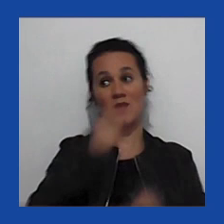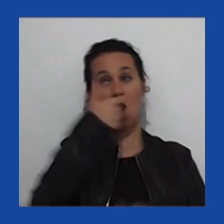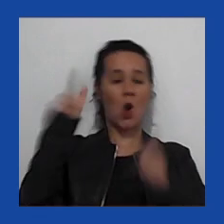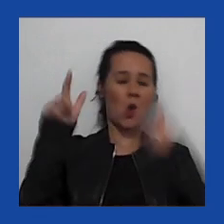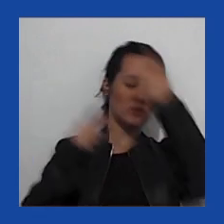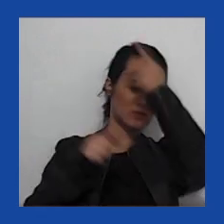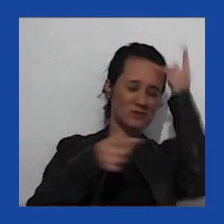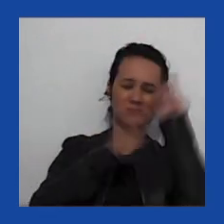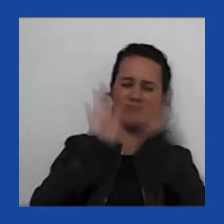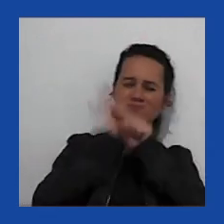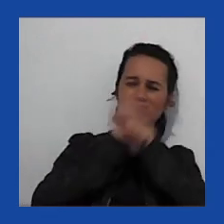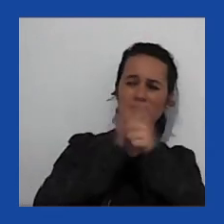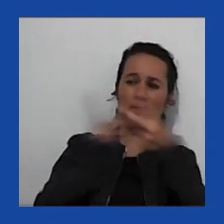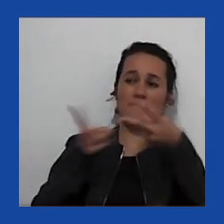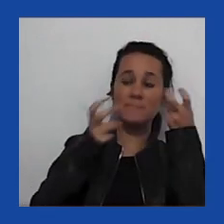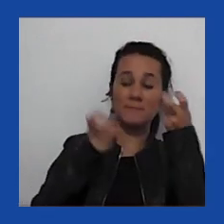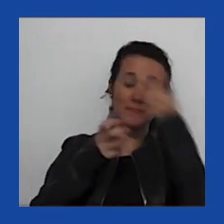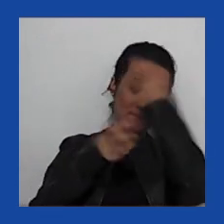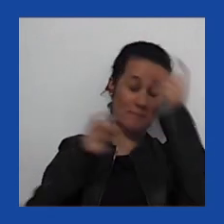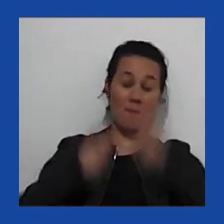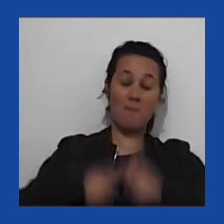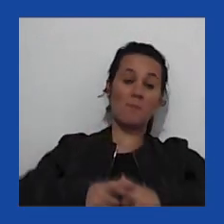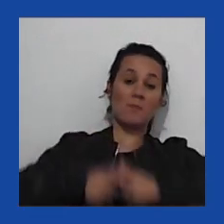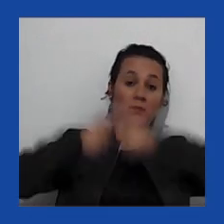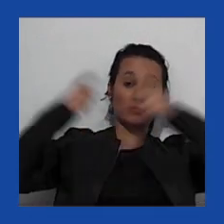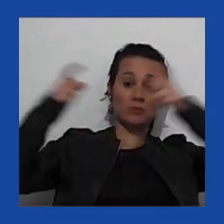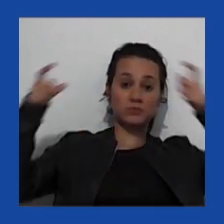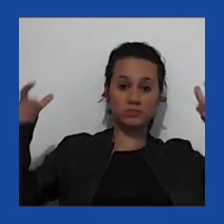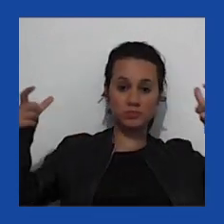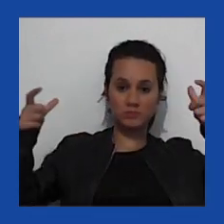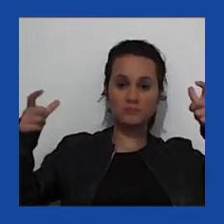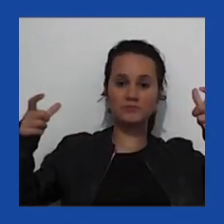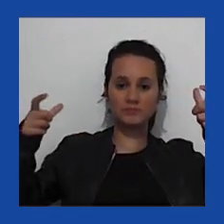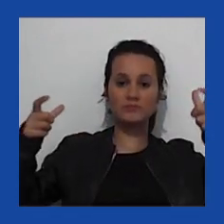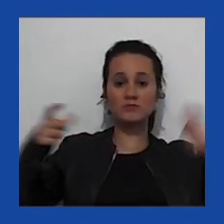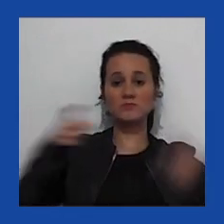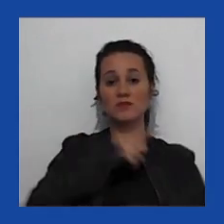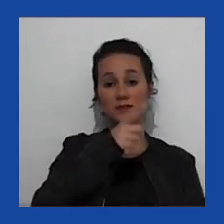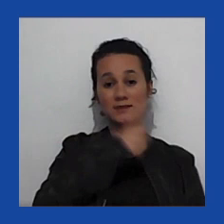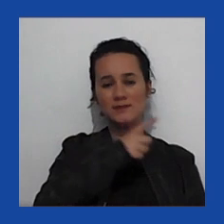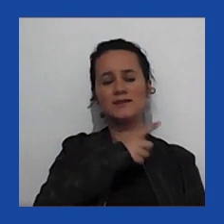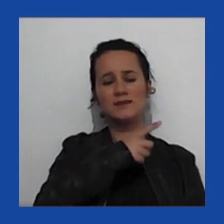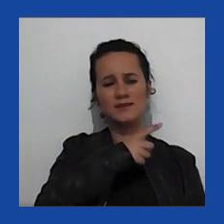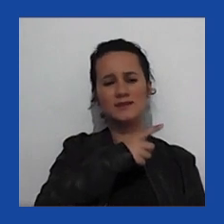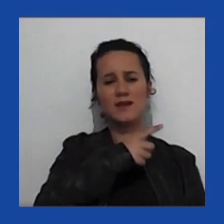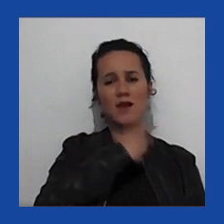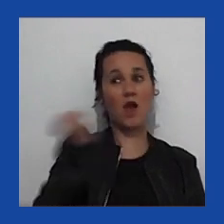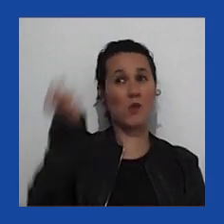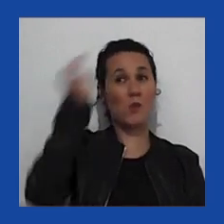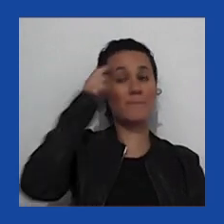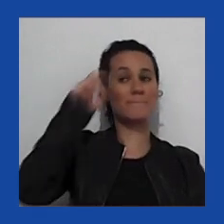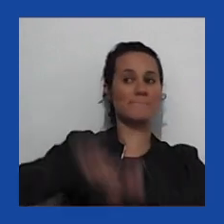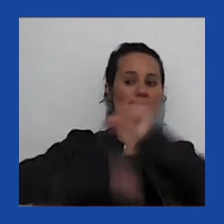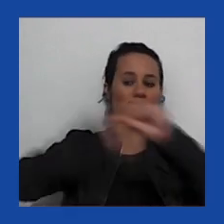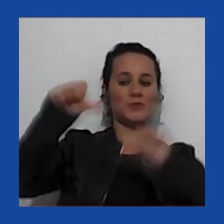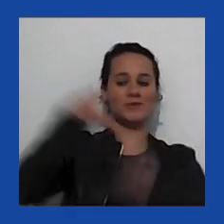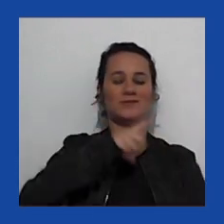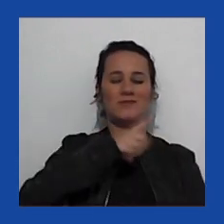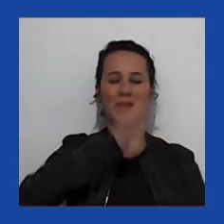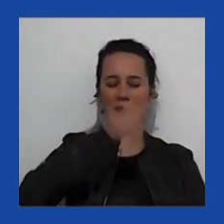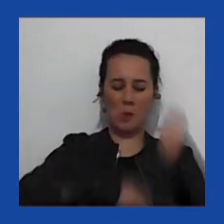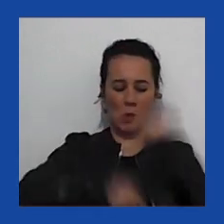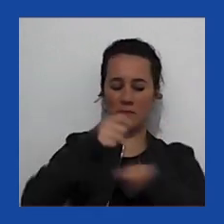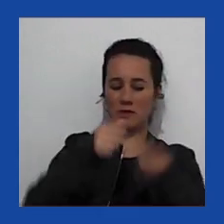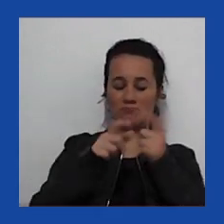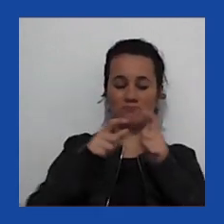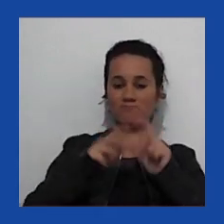o crescimento do populismo tem mais a ver com mudanças culturais do que mudanças econômicas. Isso é o caso do Pippa